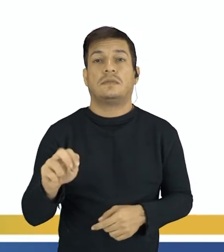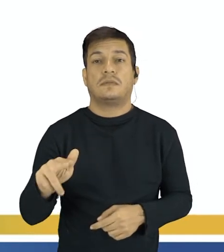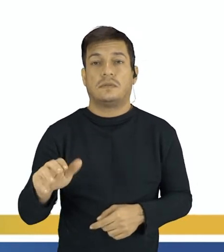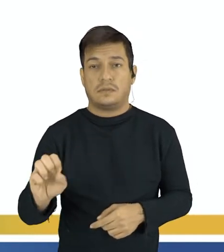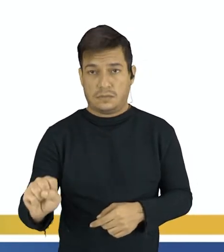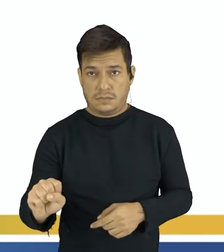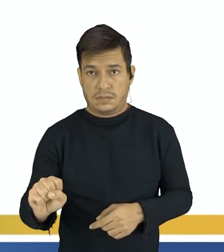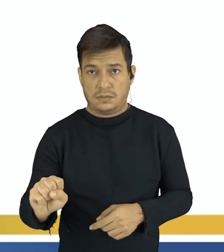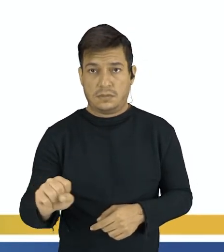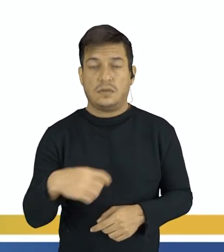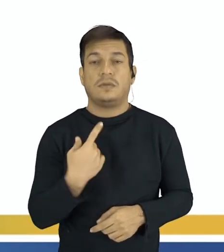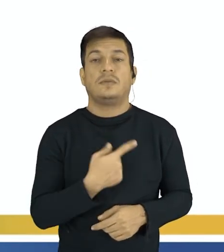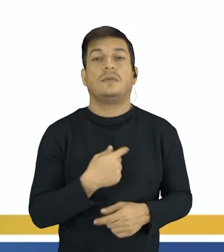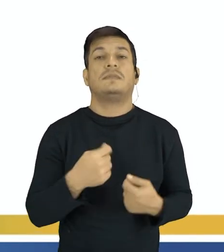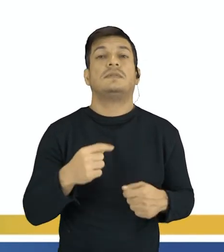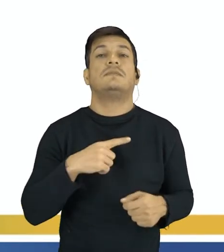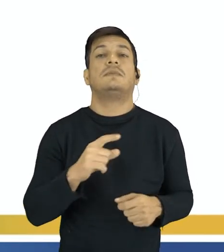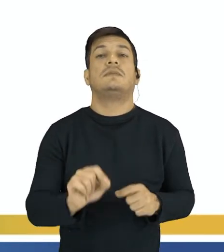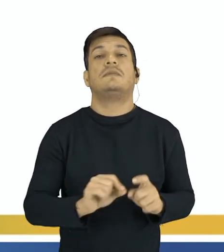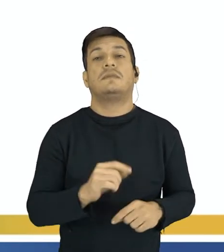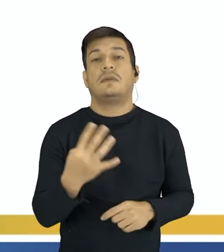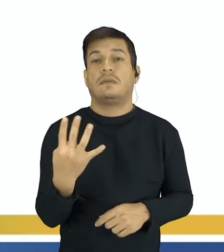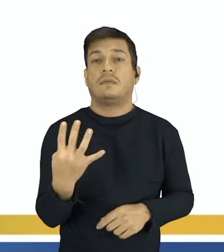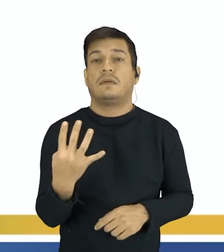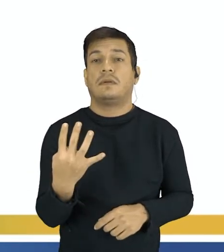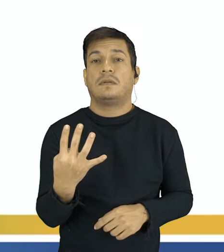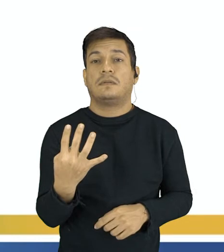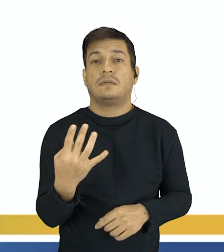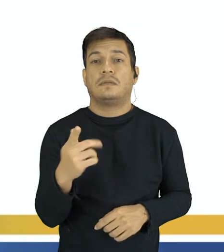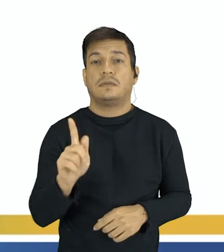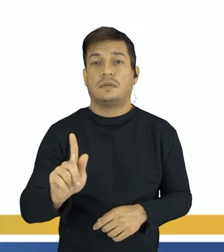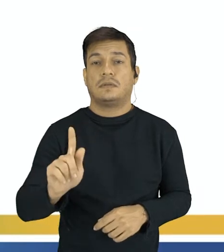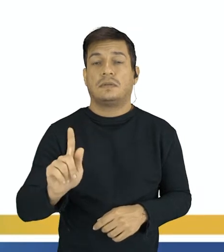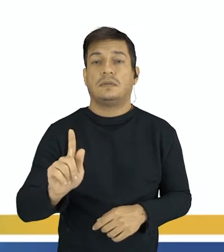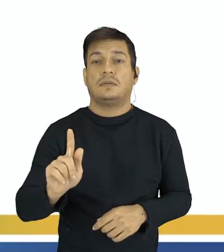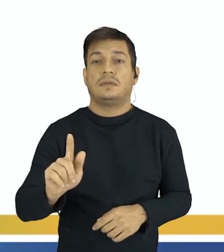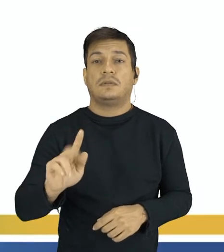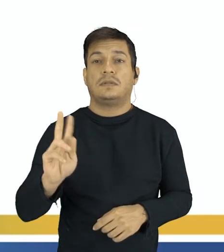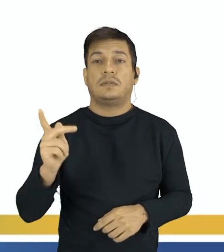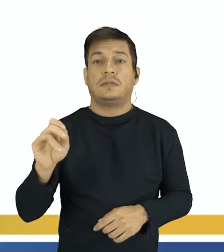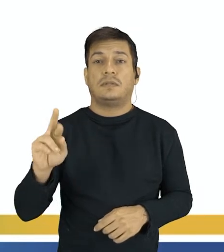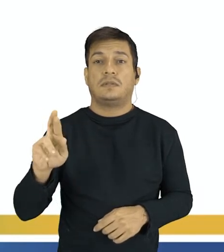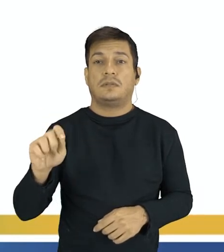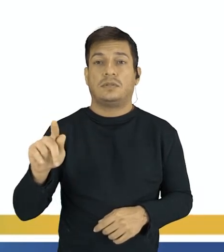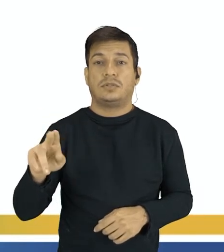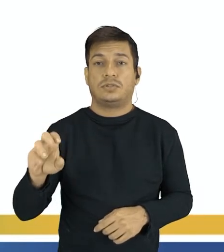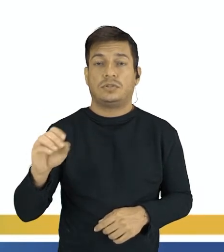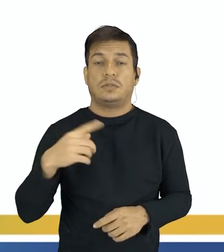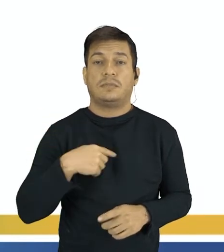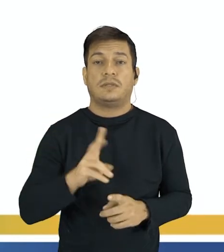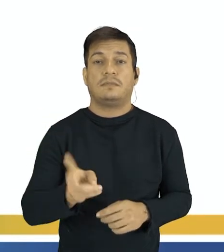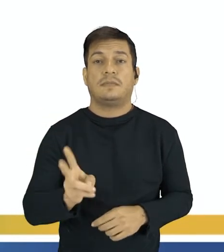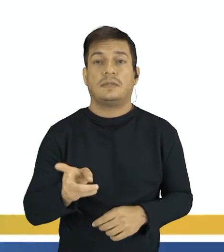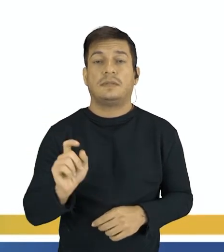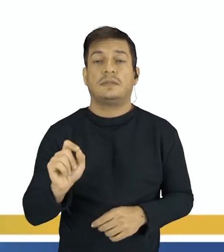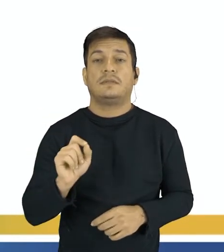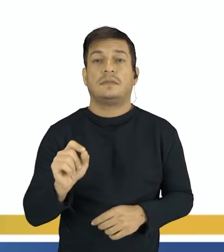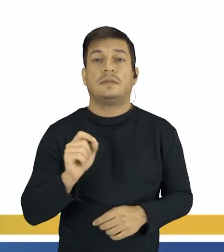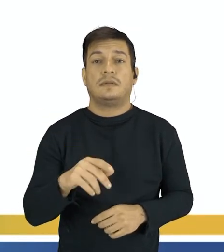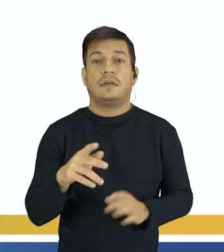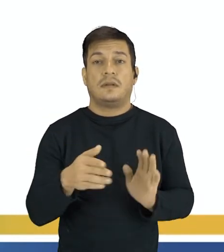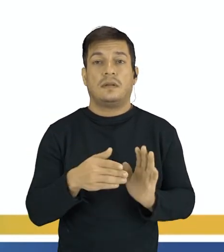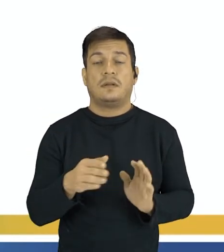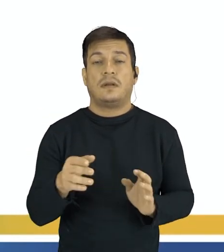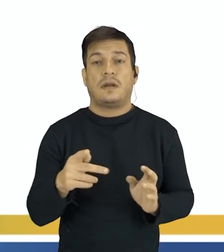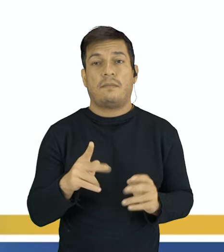oxigênio, a gente vai ter que ter 4 gramas de hidrogênio para que a gente mantenha essa